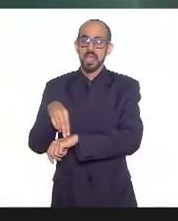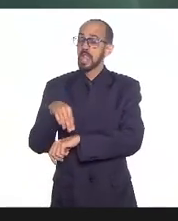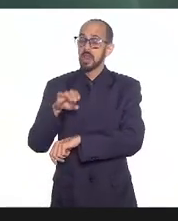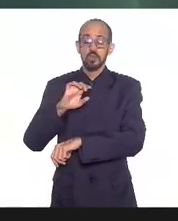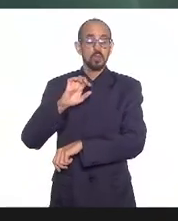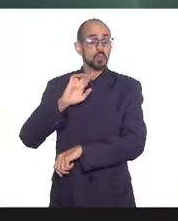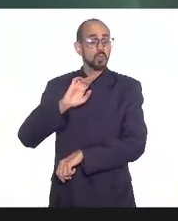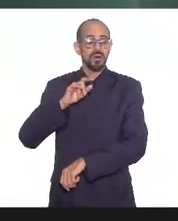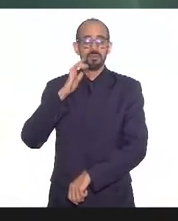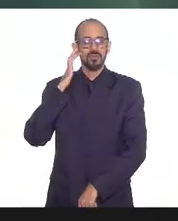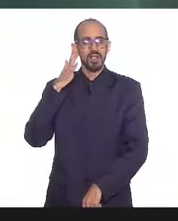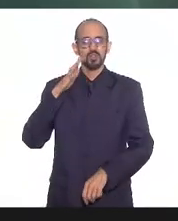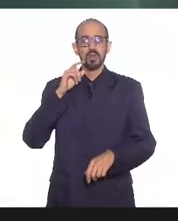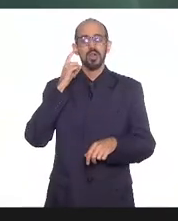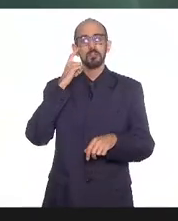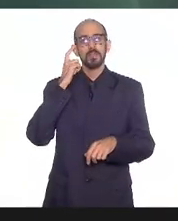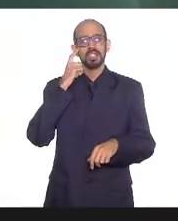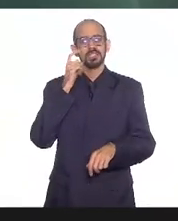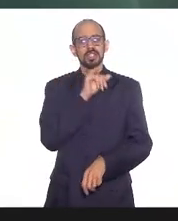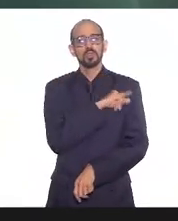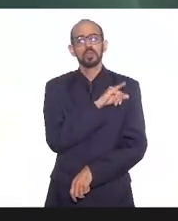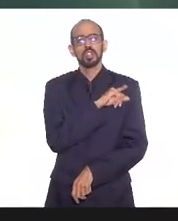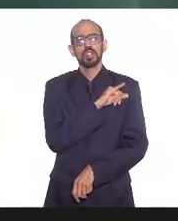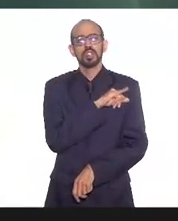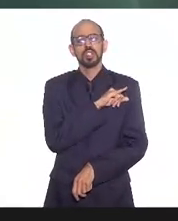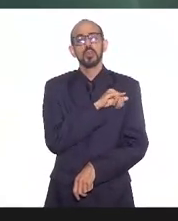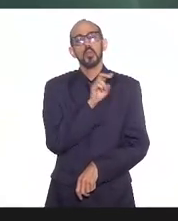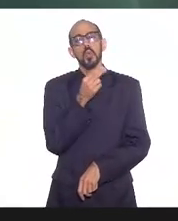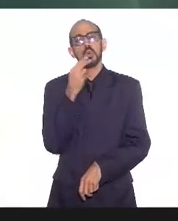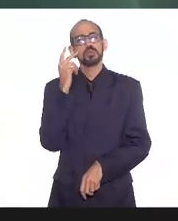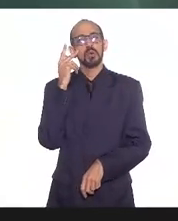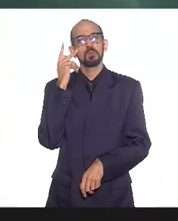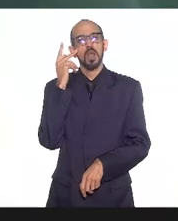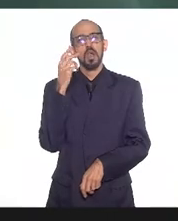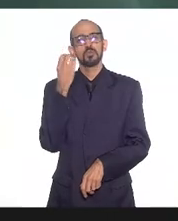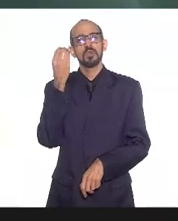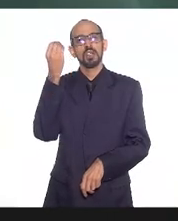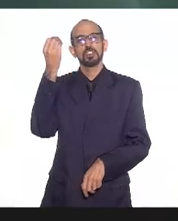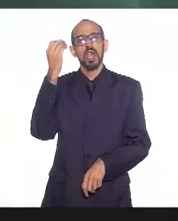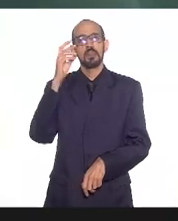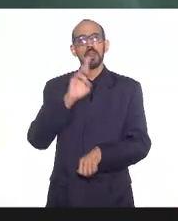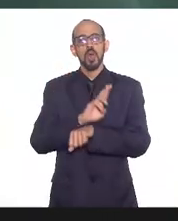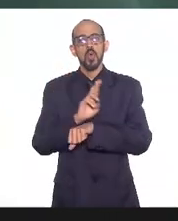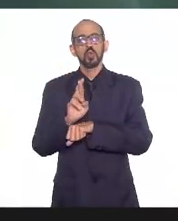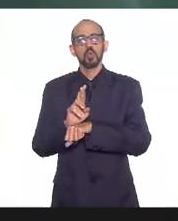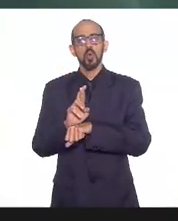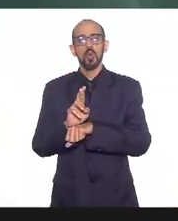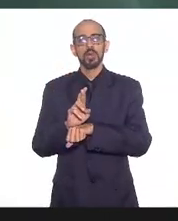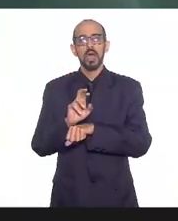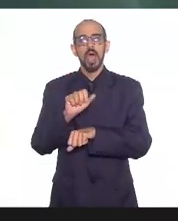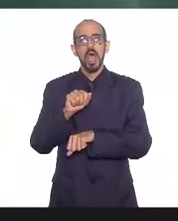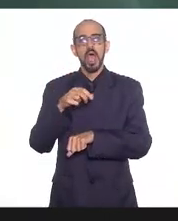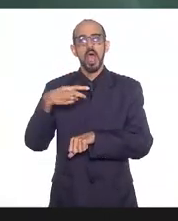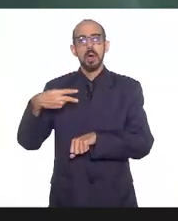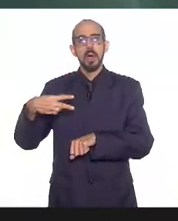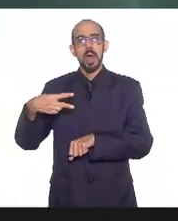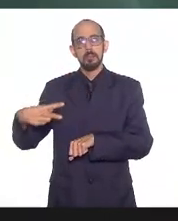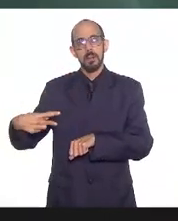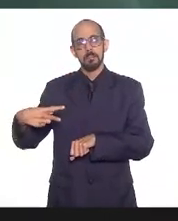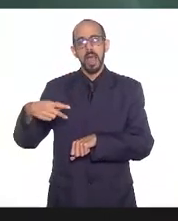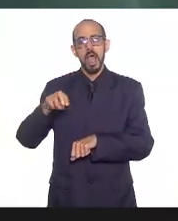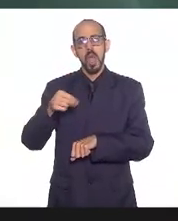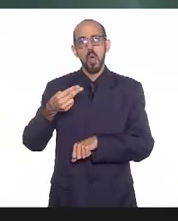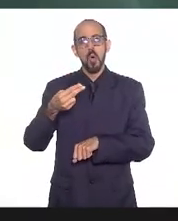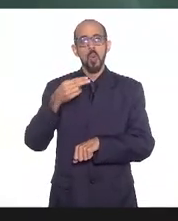fácil imagine sair daqui do Rio de Janeiro ou de São Paulo e ir para Rondônia Amapá ou para o